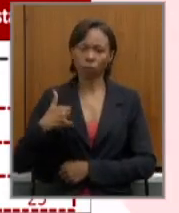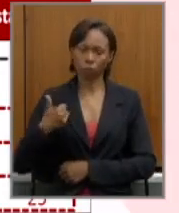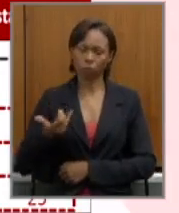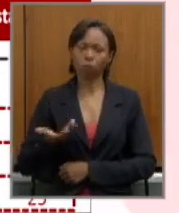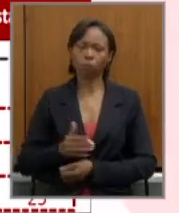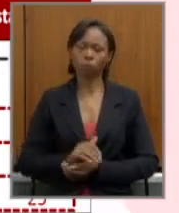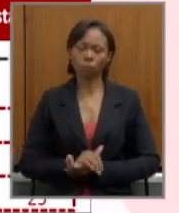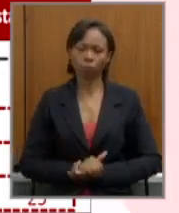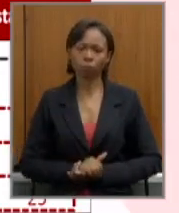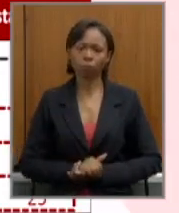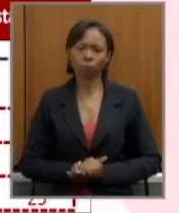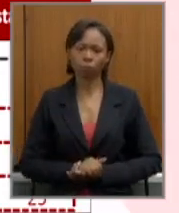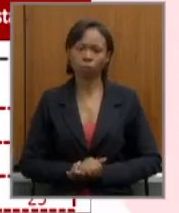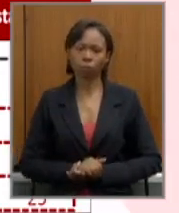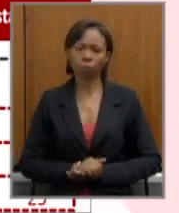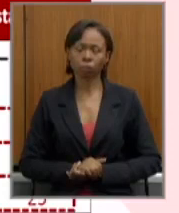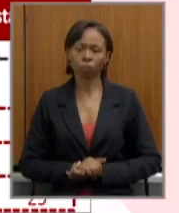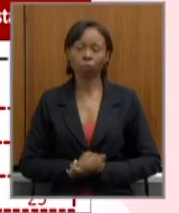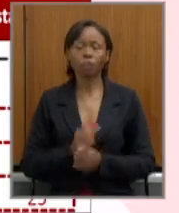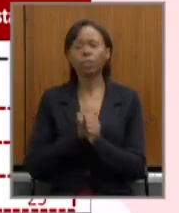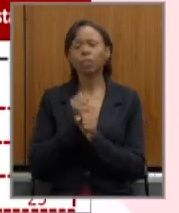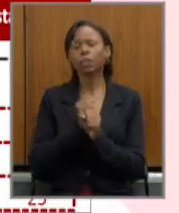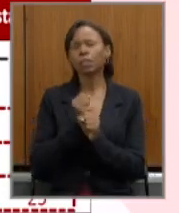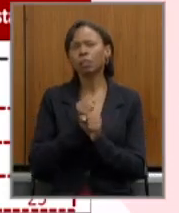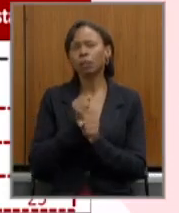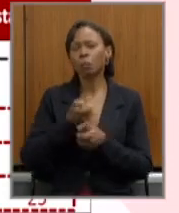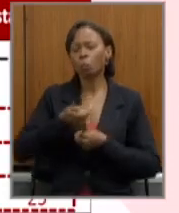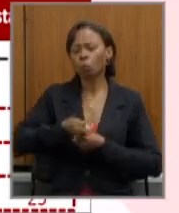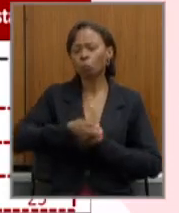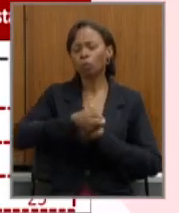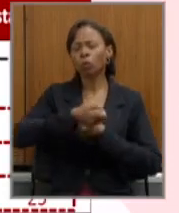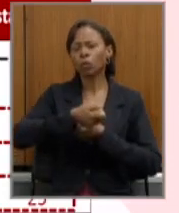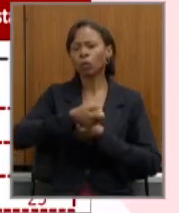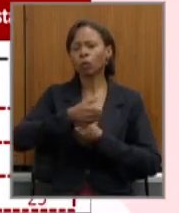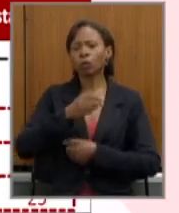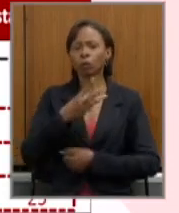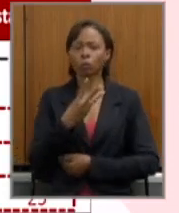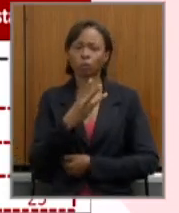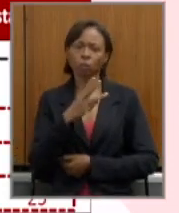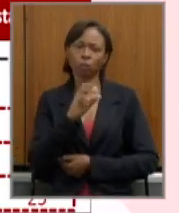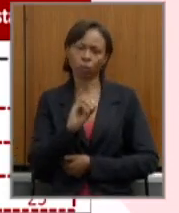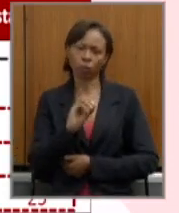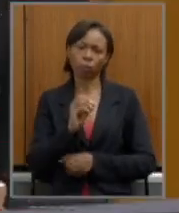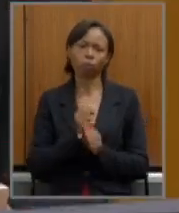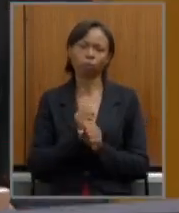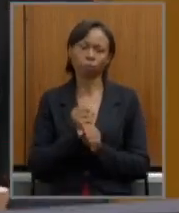tempo de contribuição 30 anos.